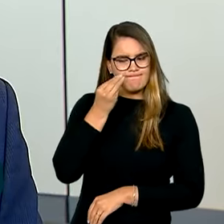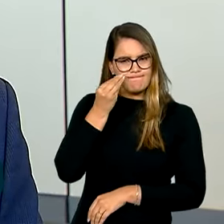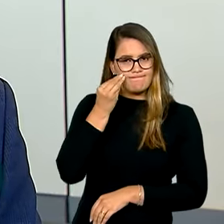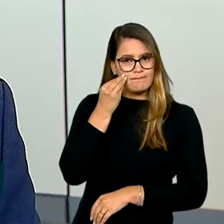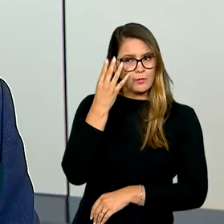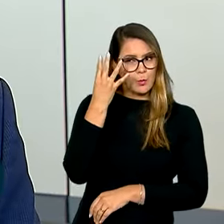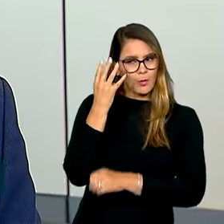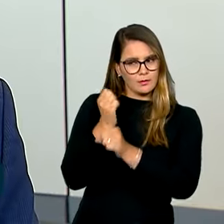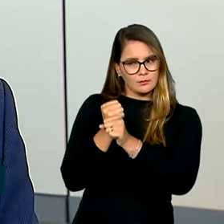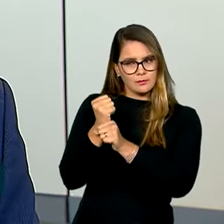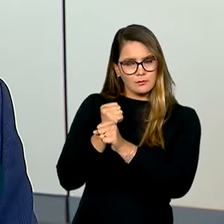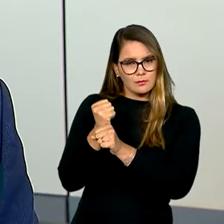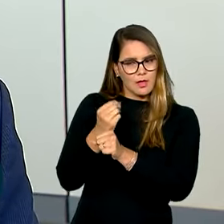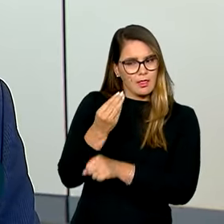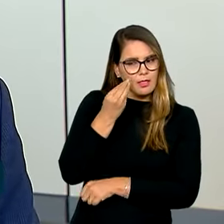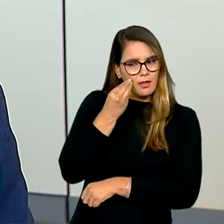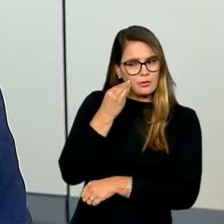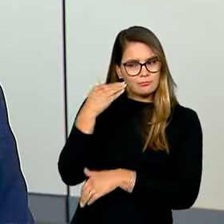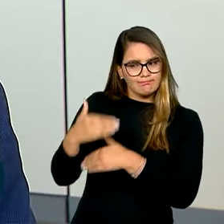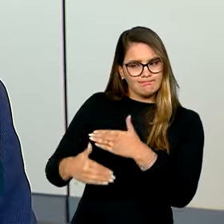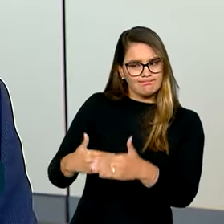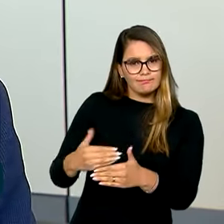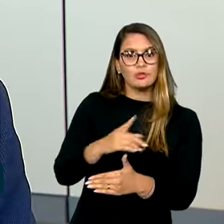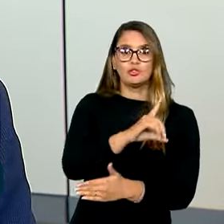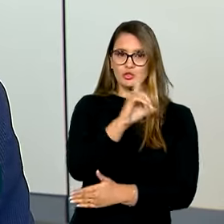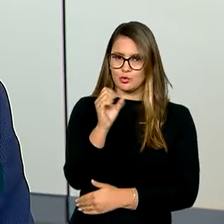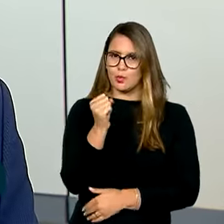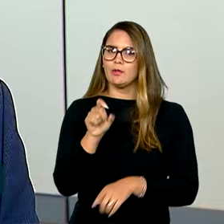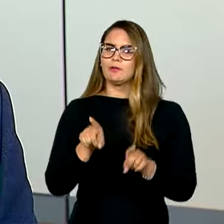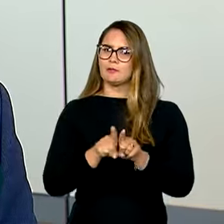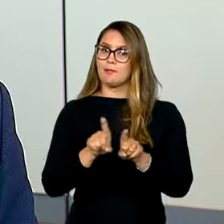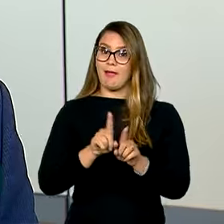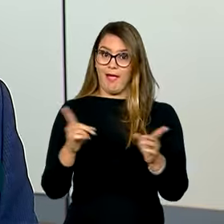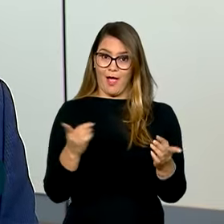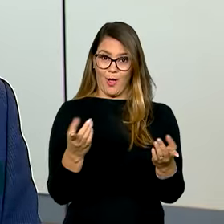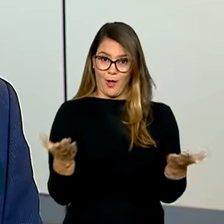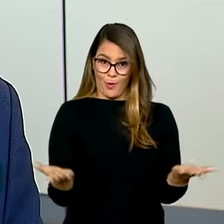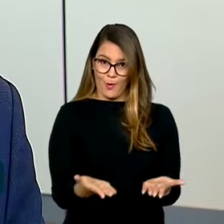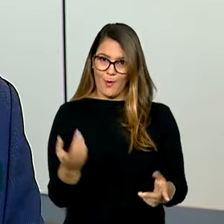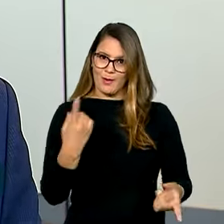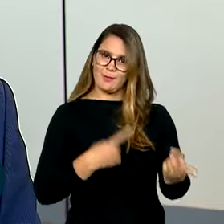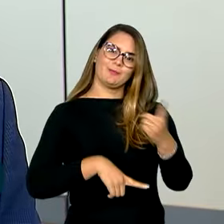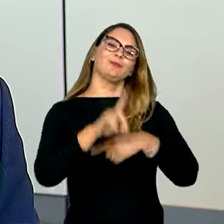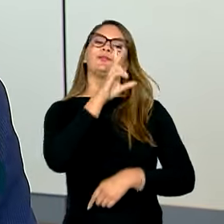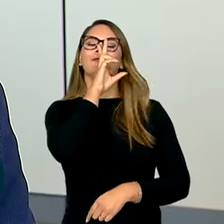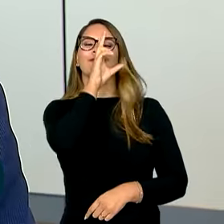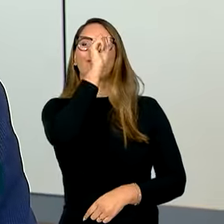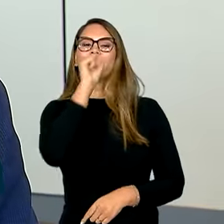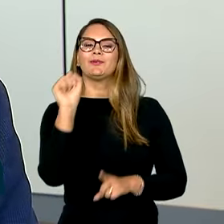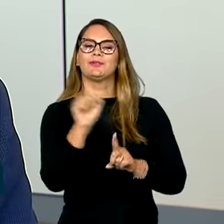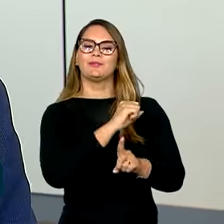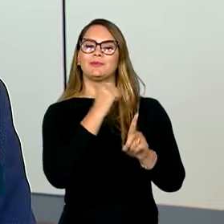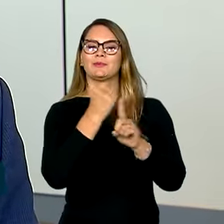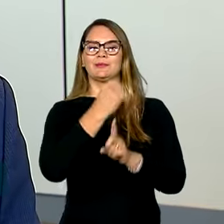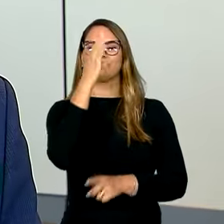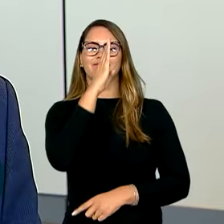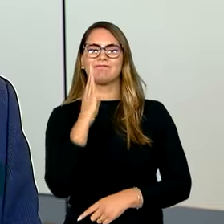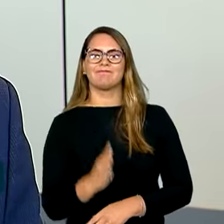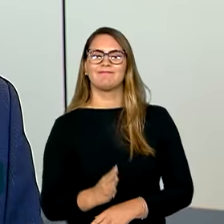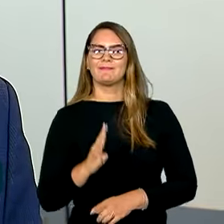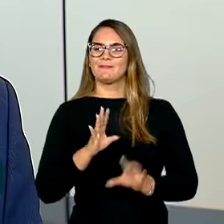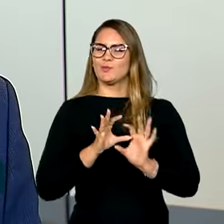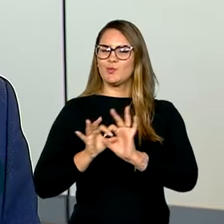4 anos, foi testada no dia 8 e ela saiu ainda mais forte. A sociedade brasileira saiu ainda mais